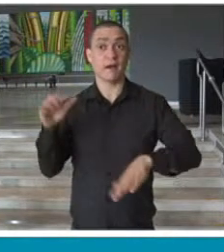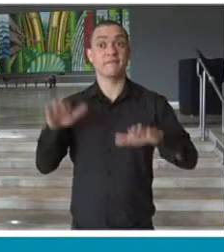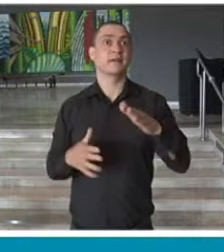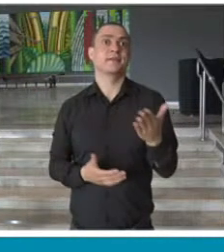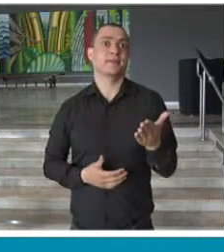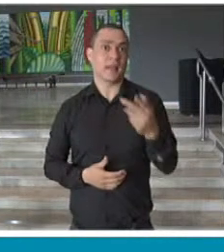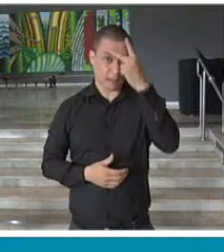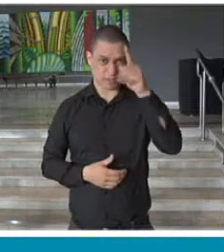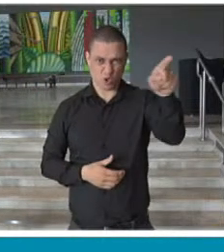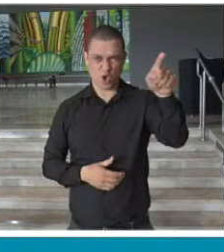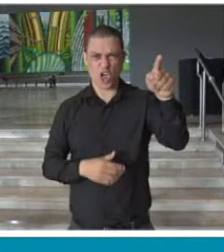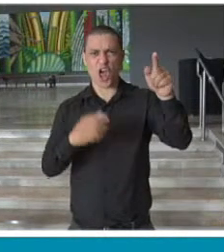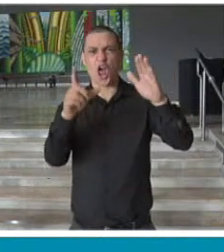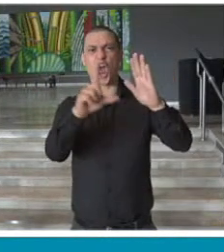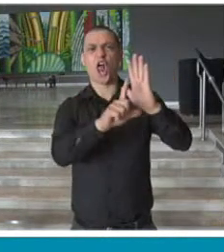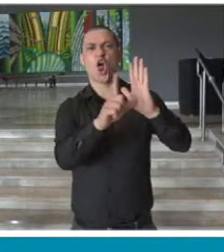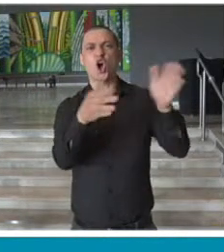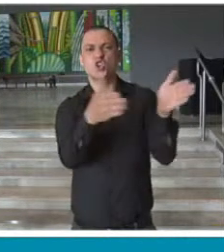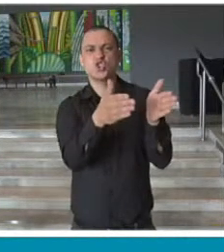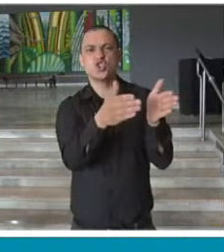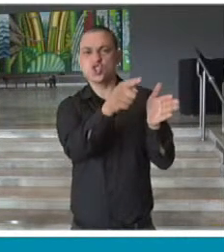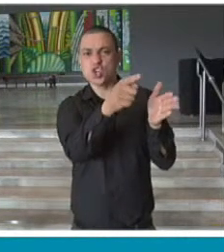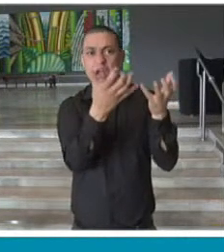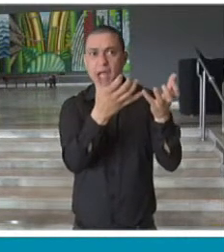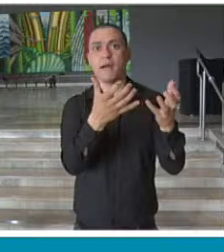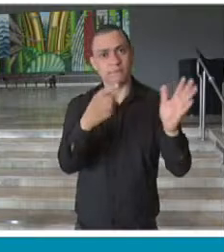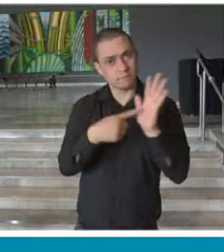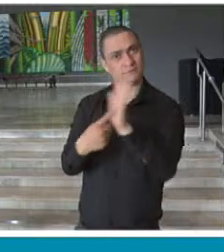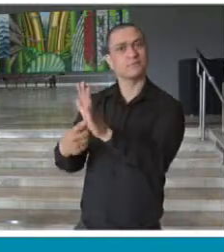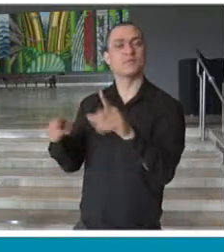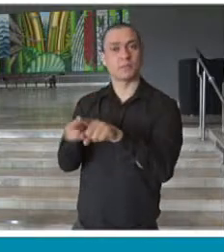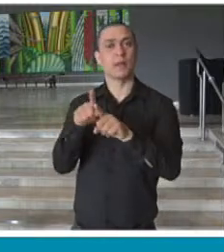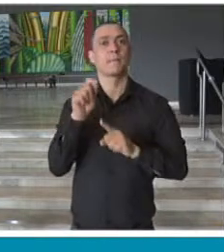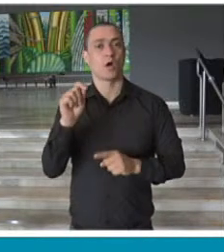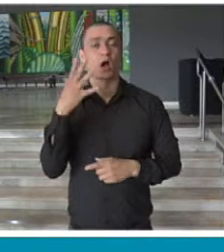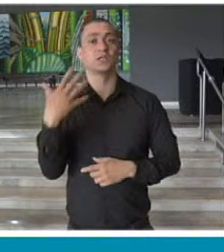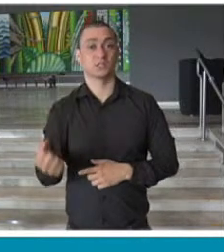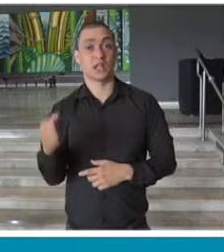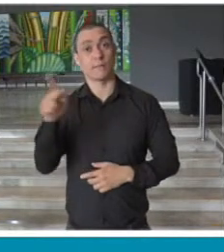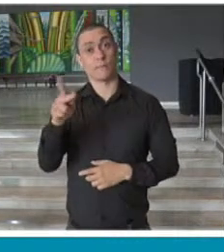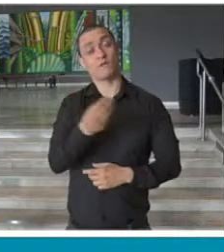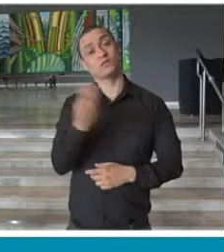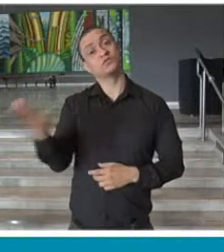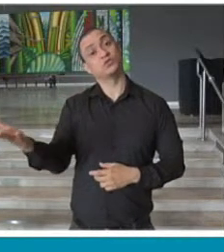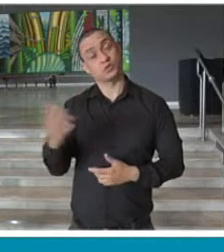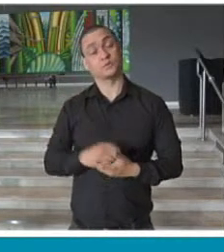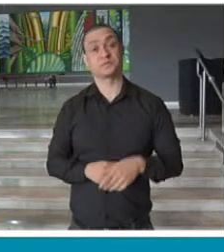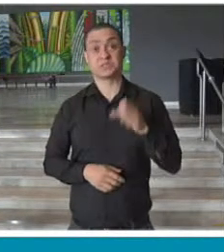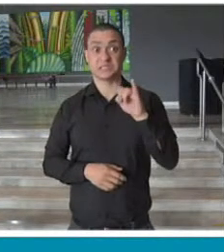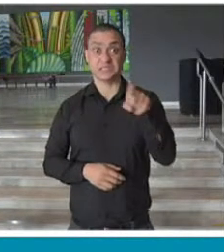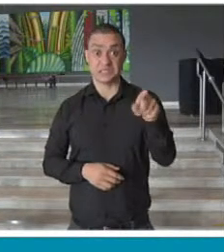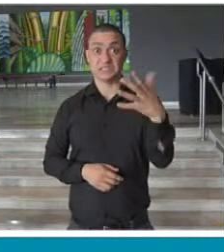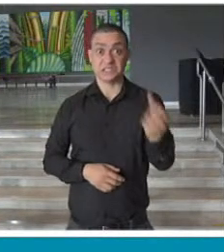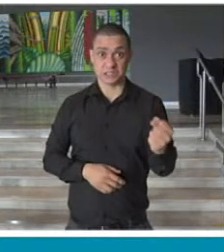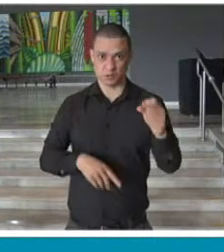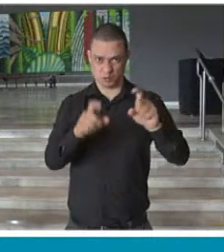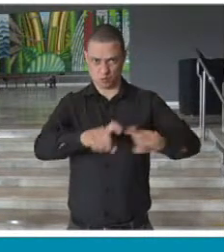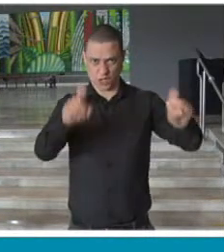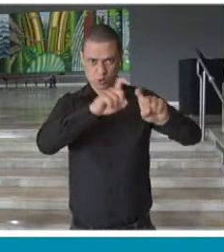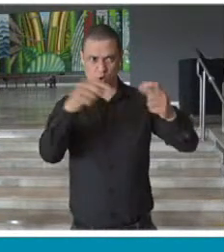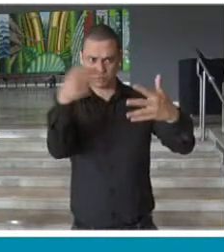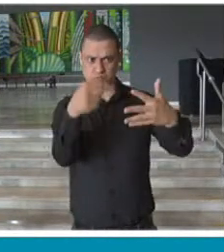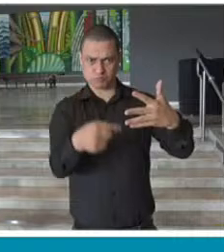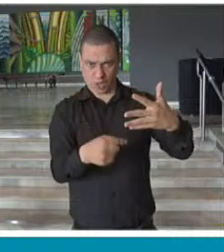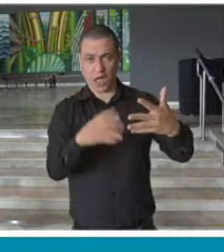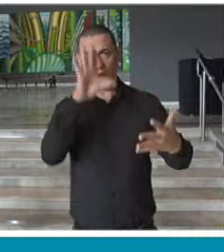pequeno de uma cidade poderá também estar ofertando o crédito aos nossos professores, desde que equipamento com a